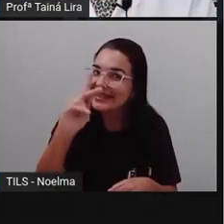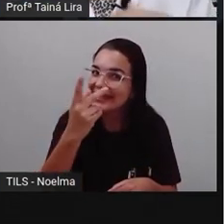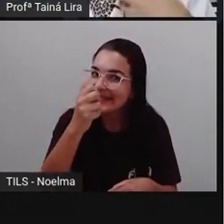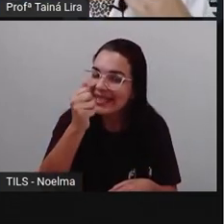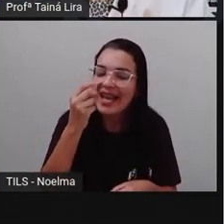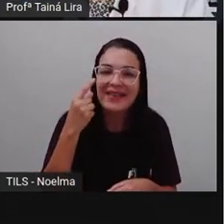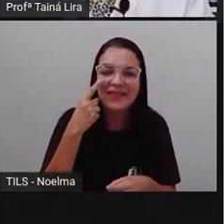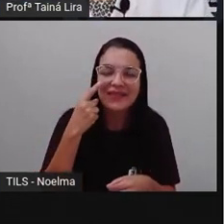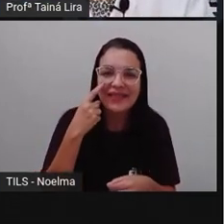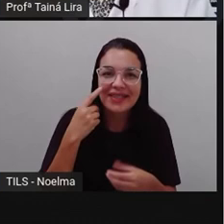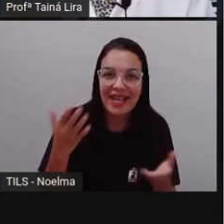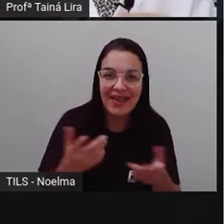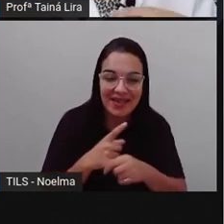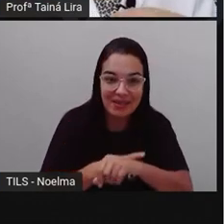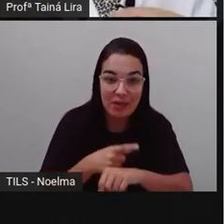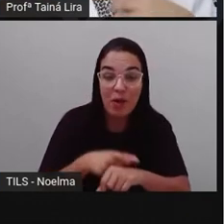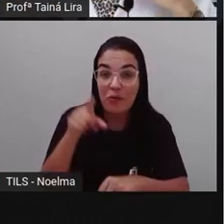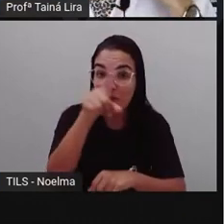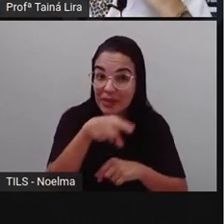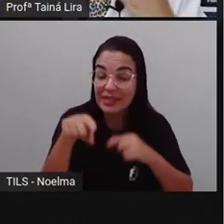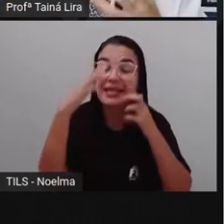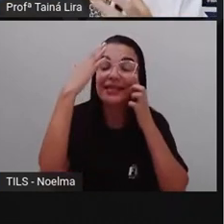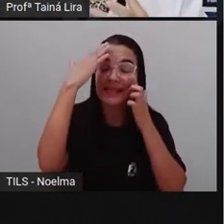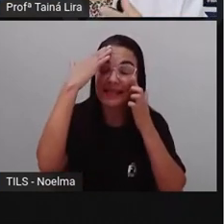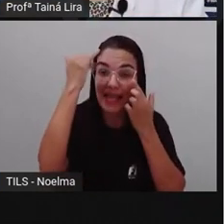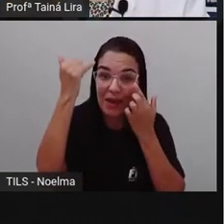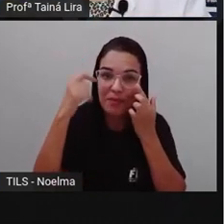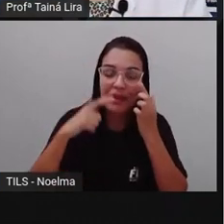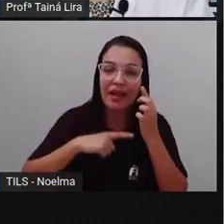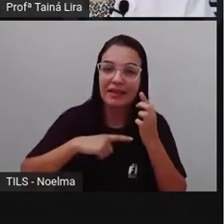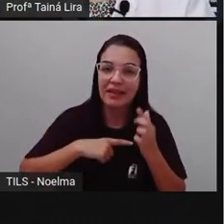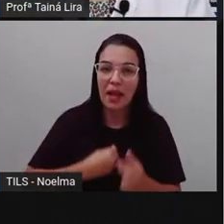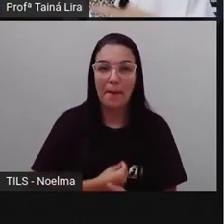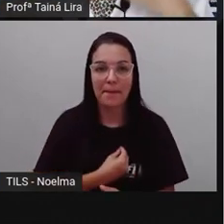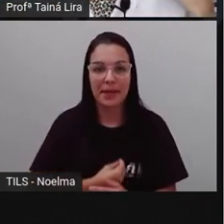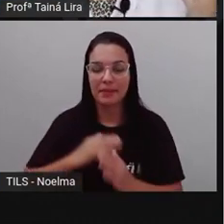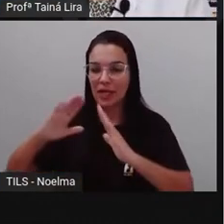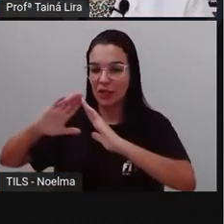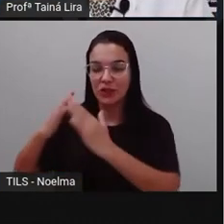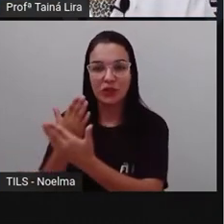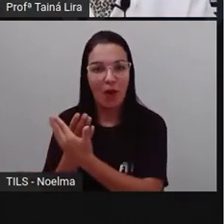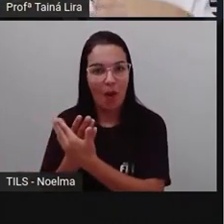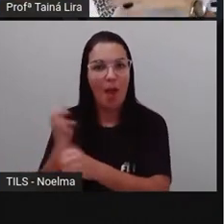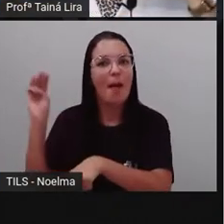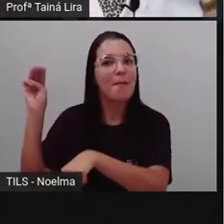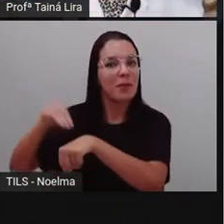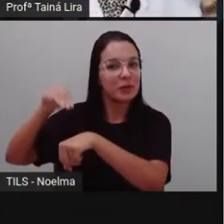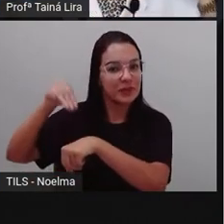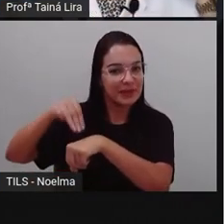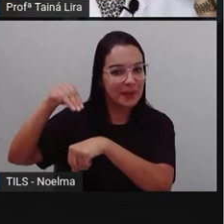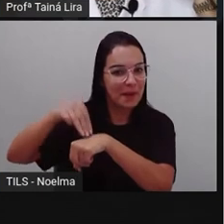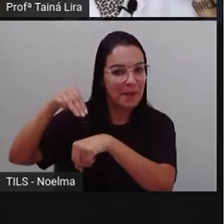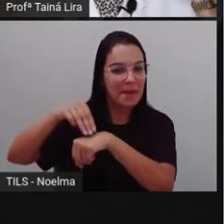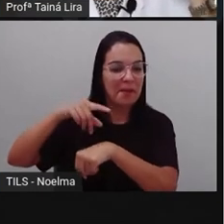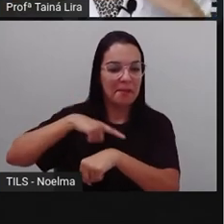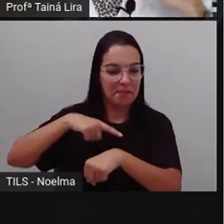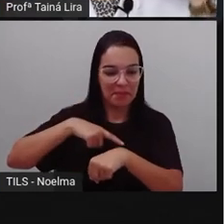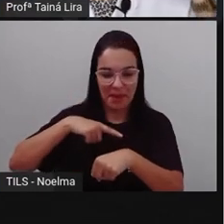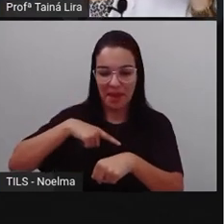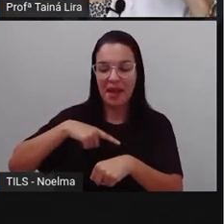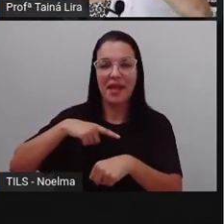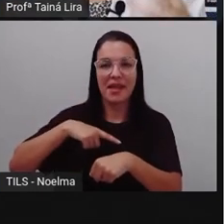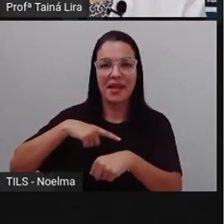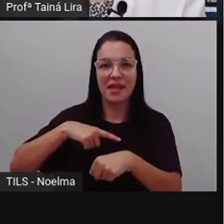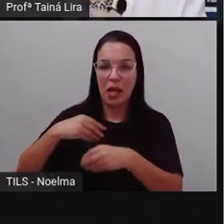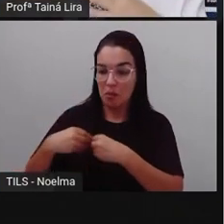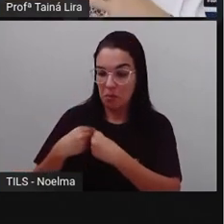vocês sabem, né, que nós temos ali a presença de escola municipal, que procura, né, trazer